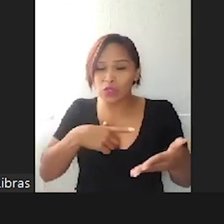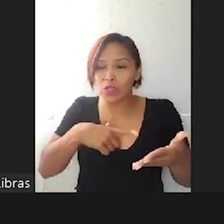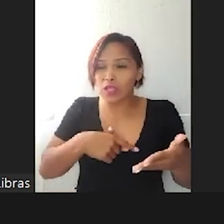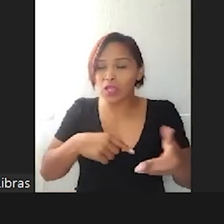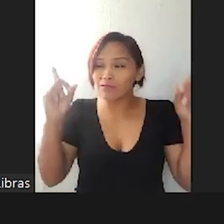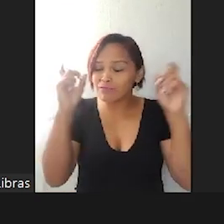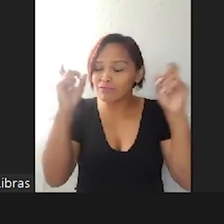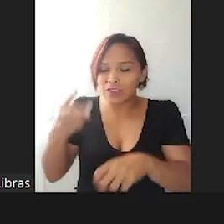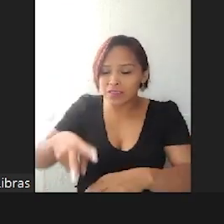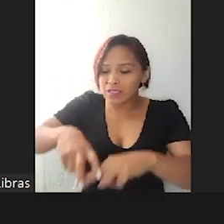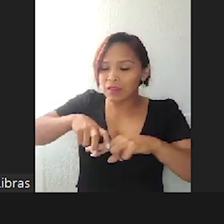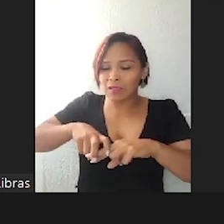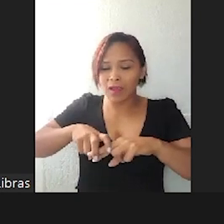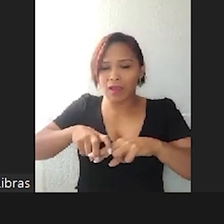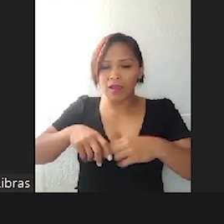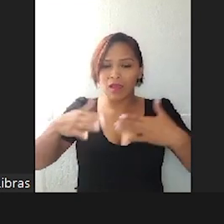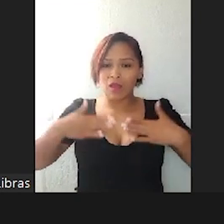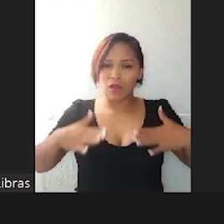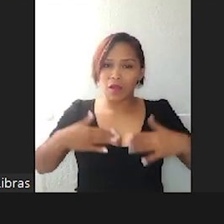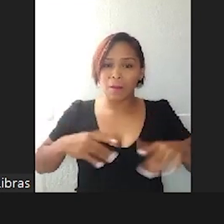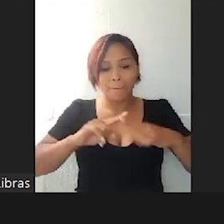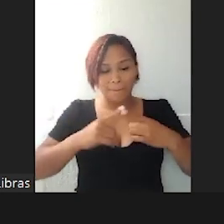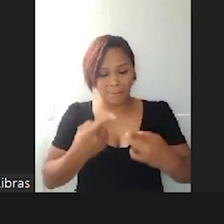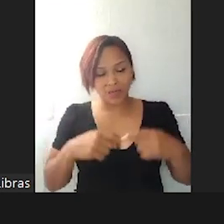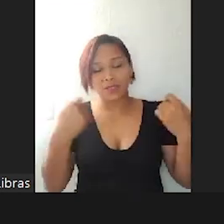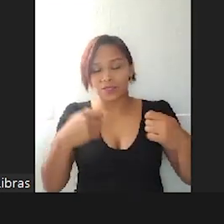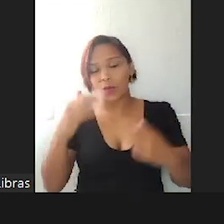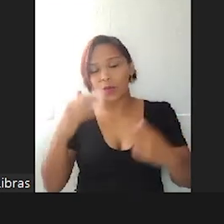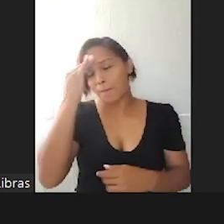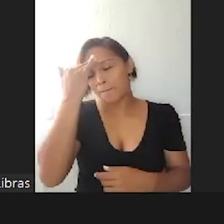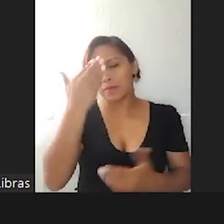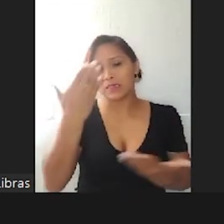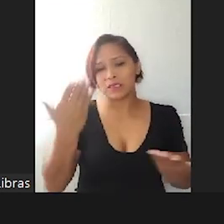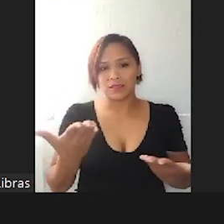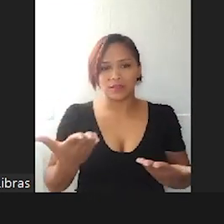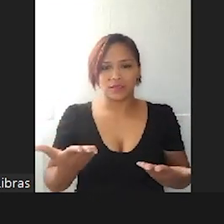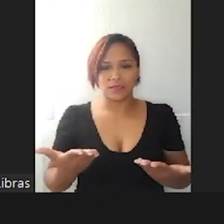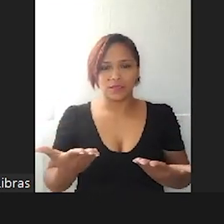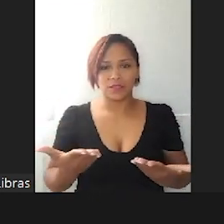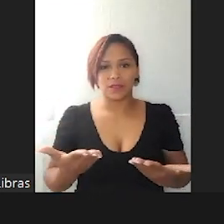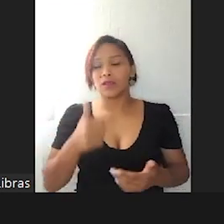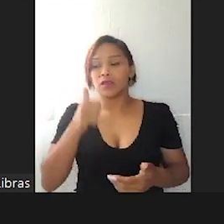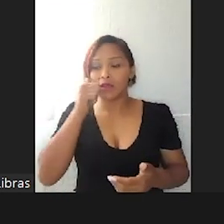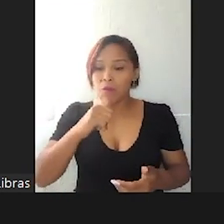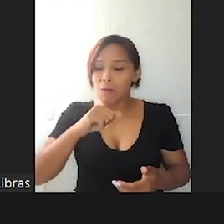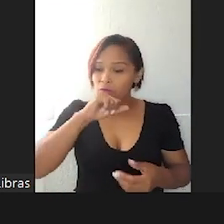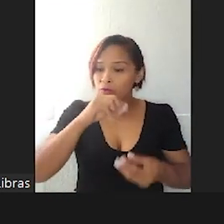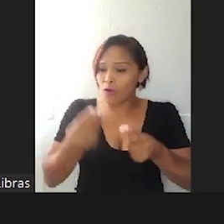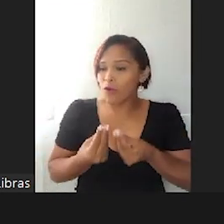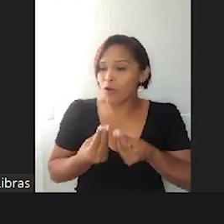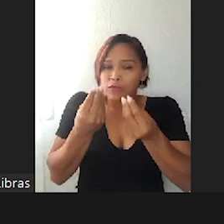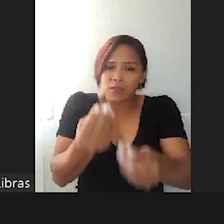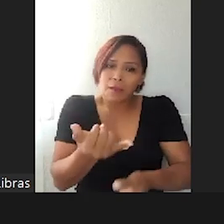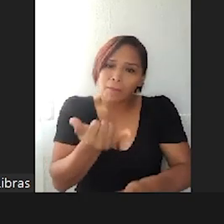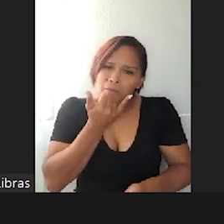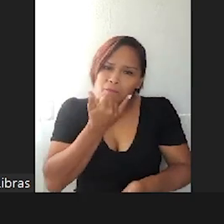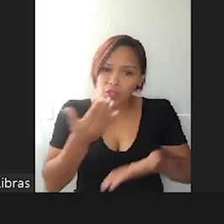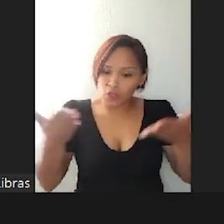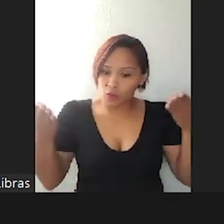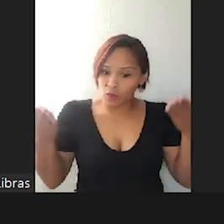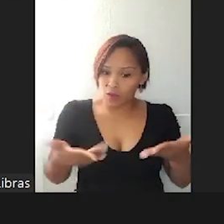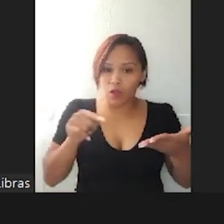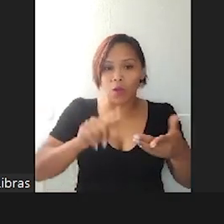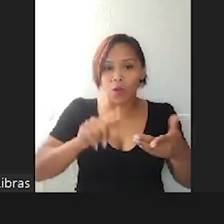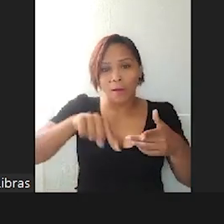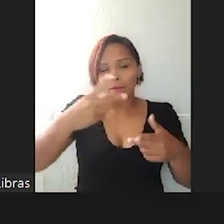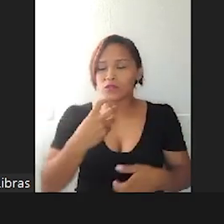mas eu sei que você precisa. E a mamãe vai te dar o que você quer. Me perdoa se a mamãe gritou,